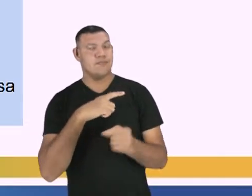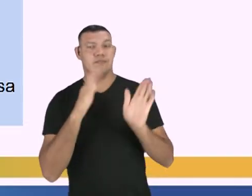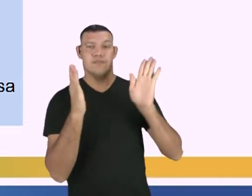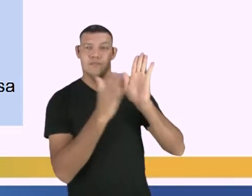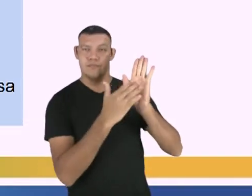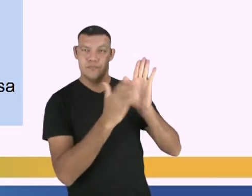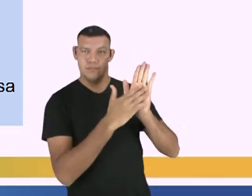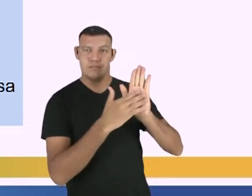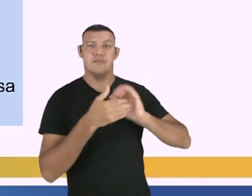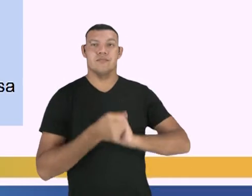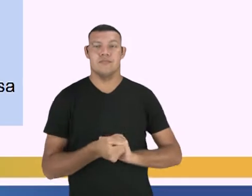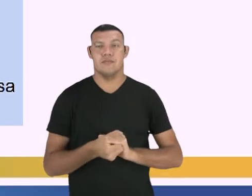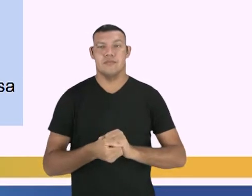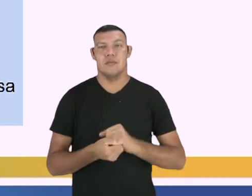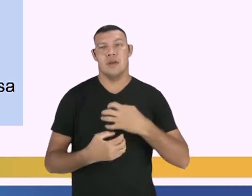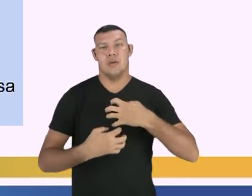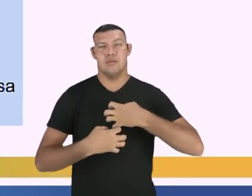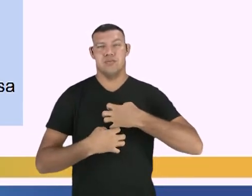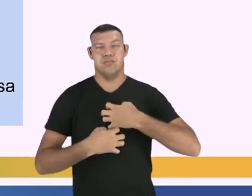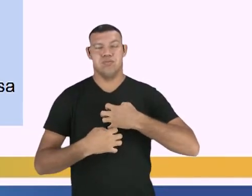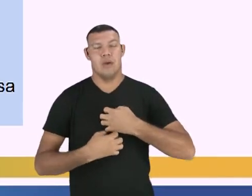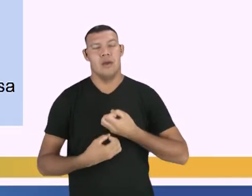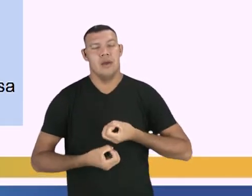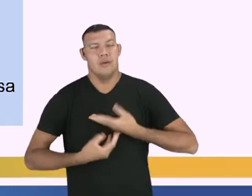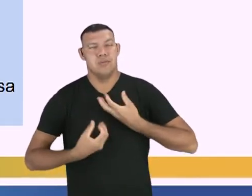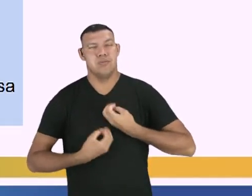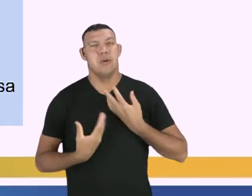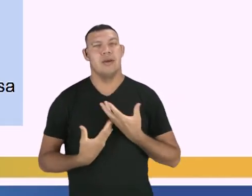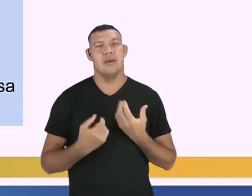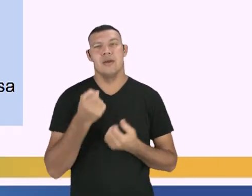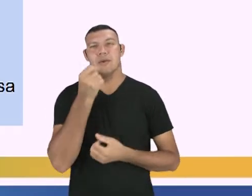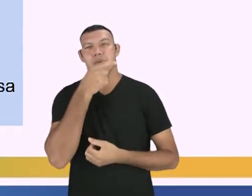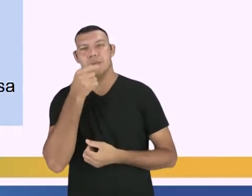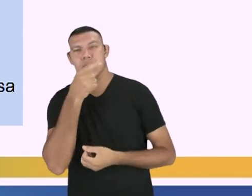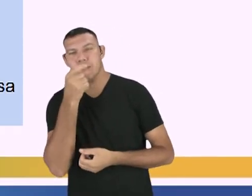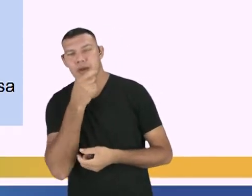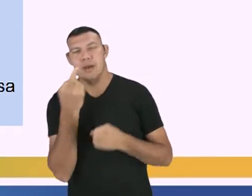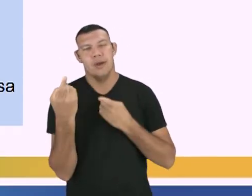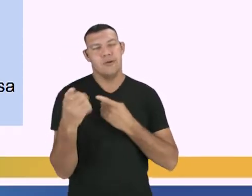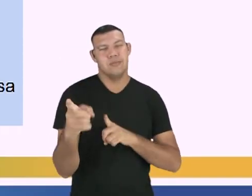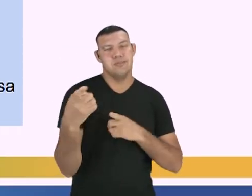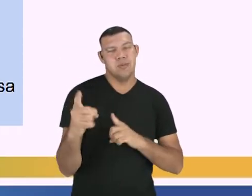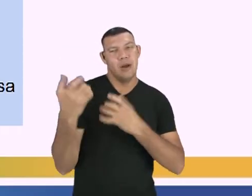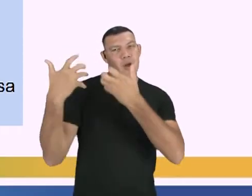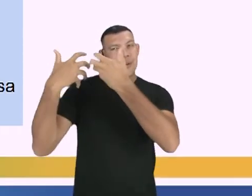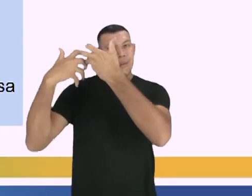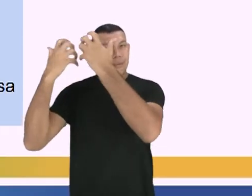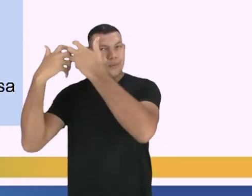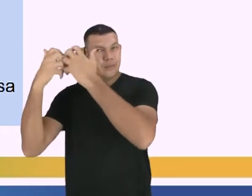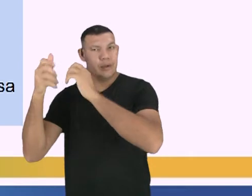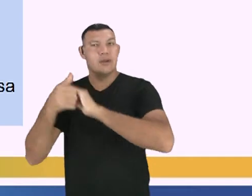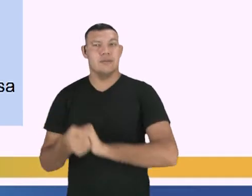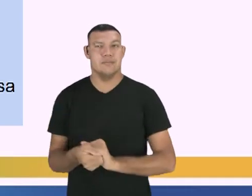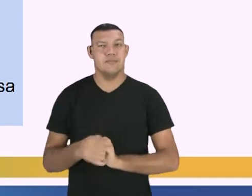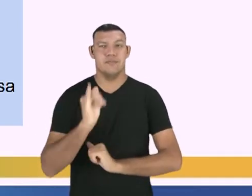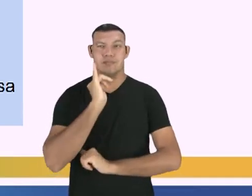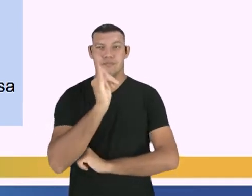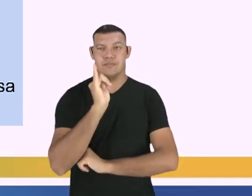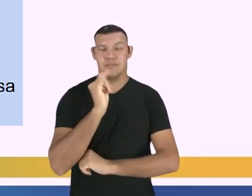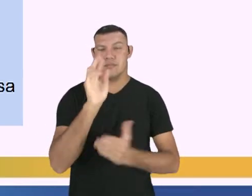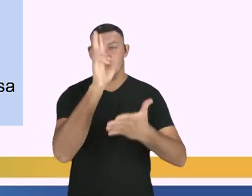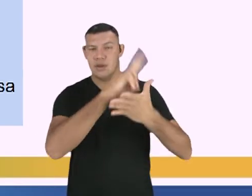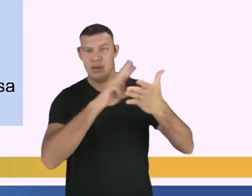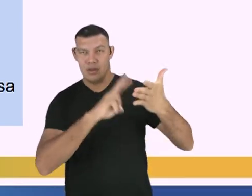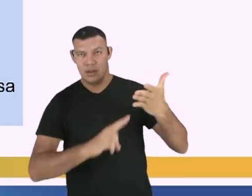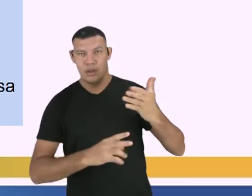propõe emocionar, divertir, provocar, uma reflexão, enredar o leitor.